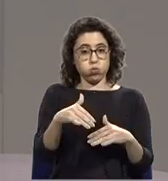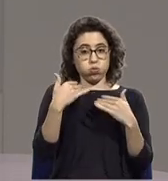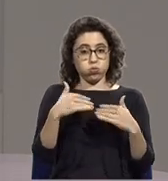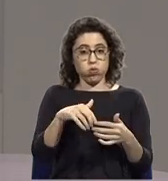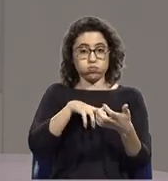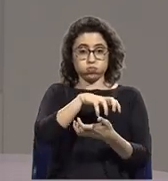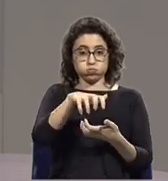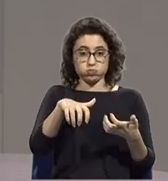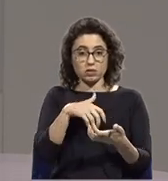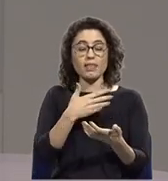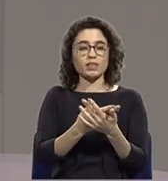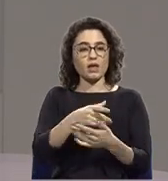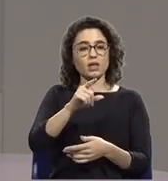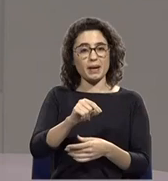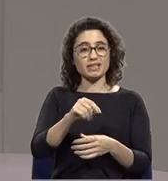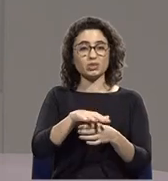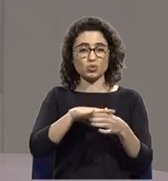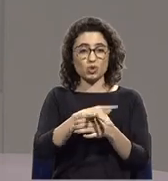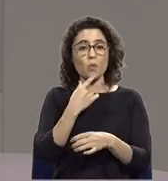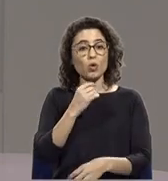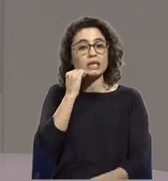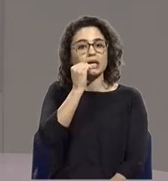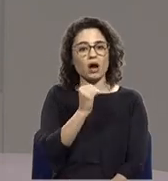situações inclusivamente gravíssimas com a aquisição de dinheiros públicos.